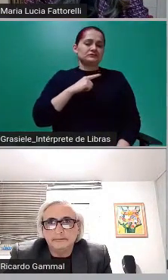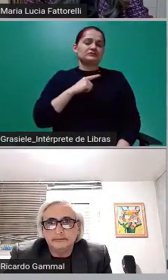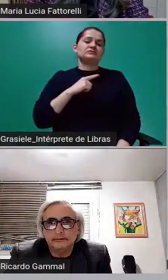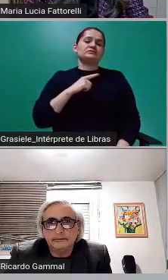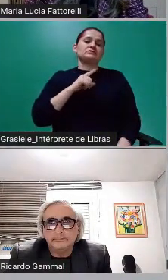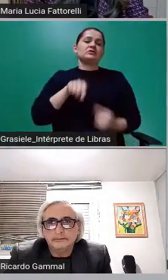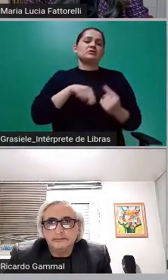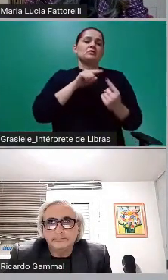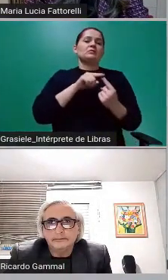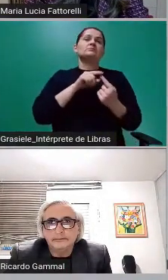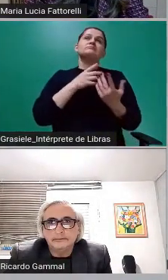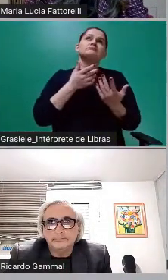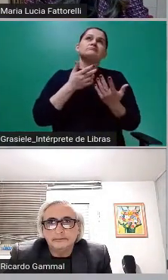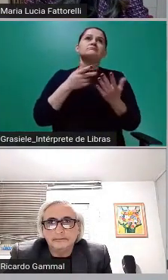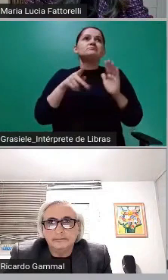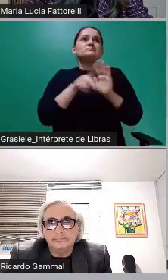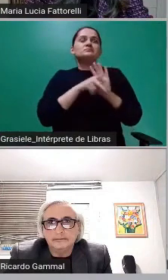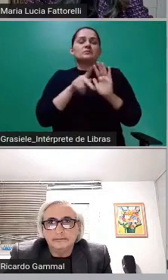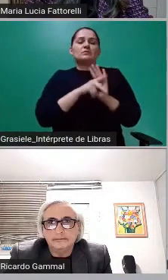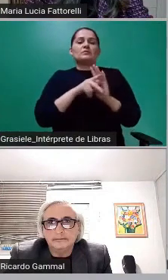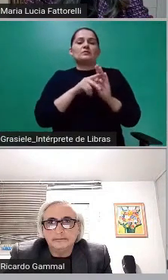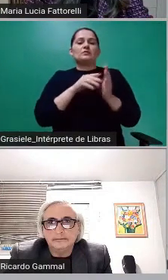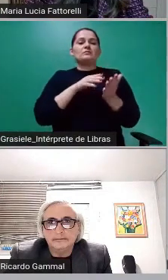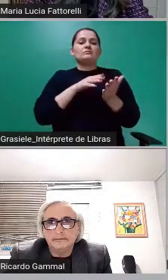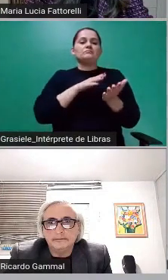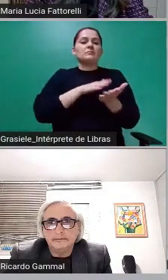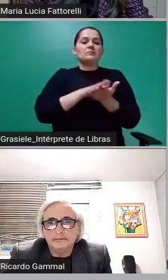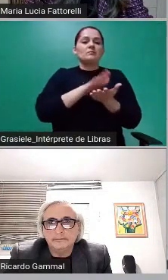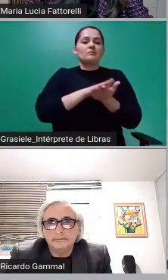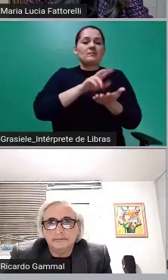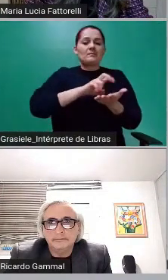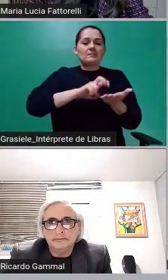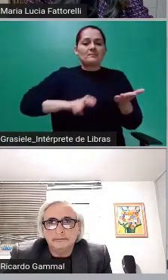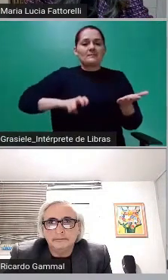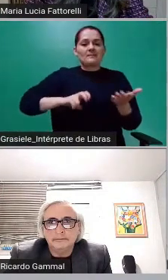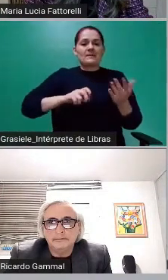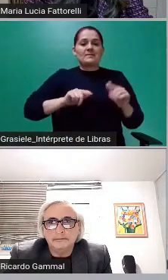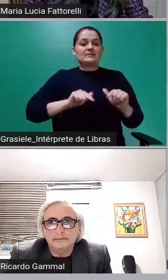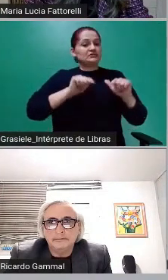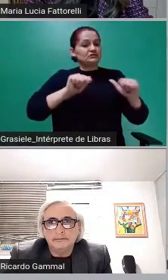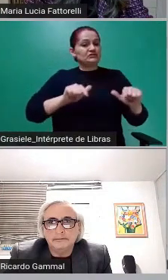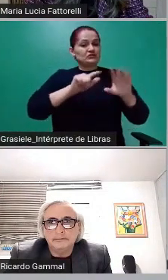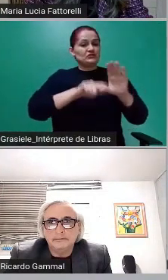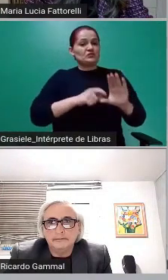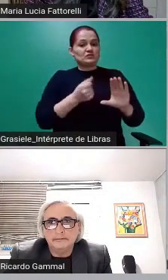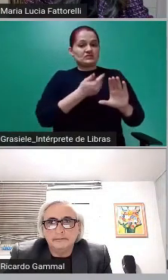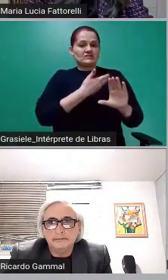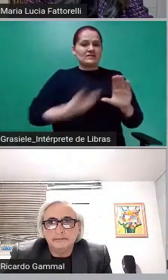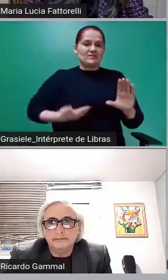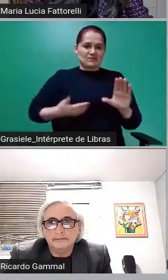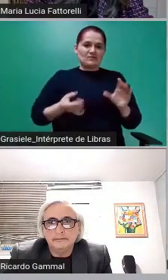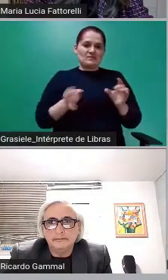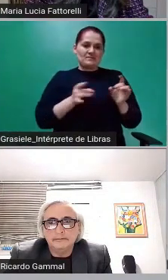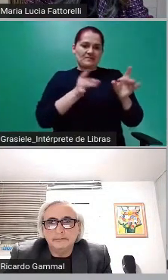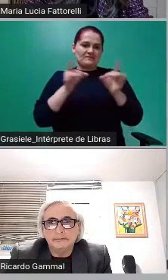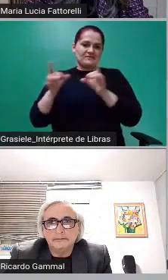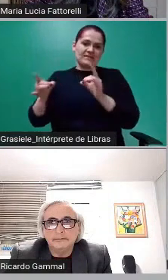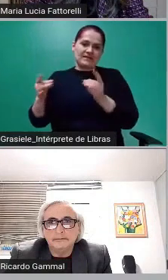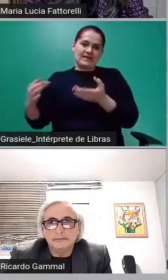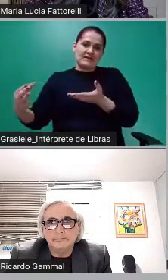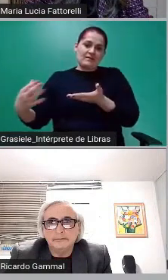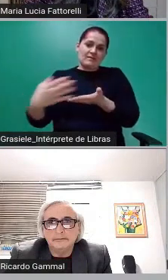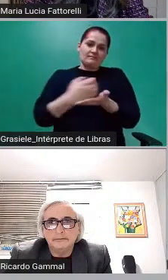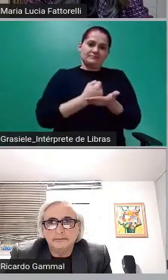dívida pública para captar recursos. Com o advento da Emenda Constitucional nº 3,